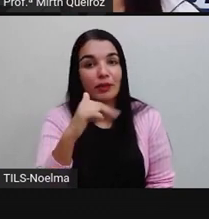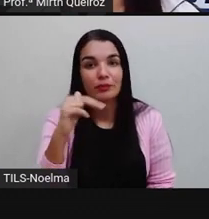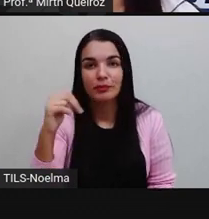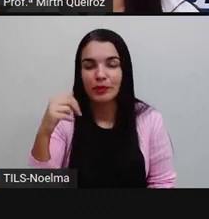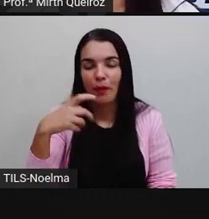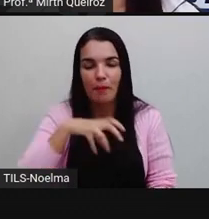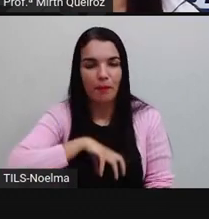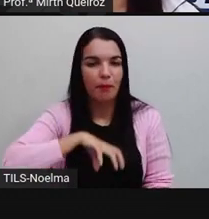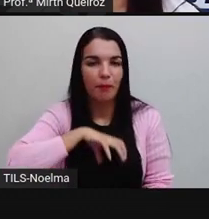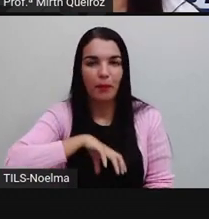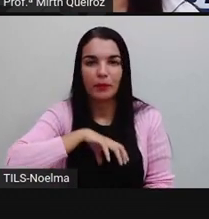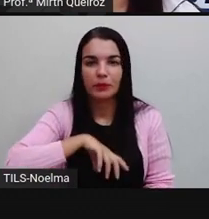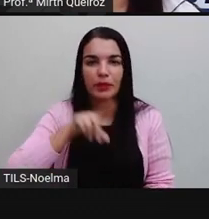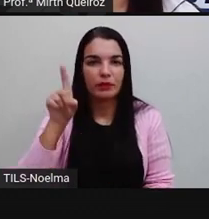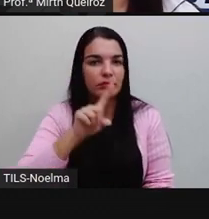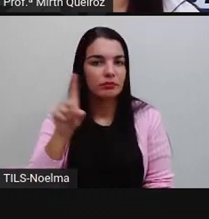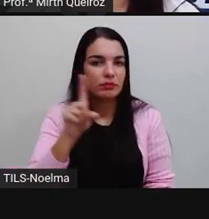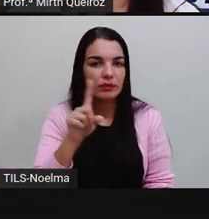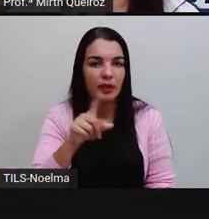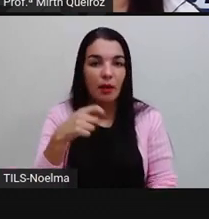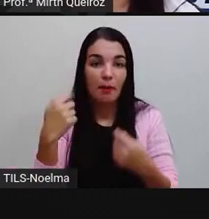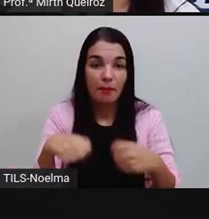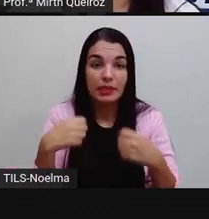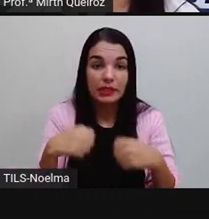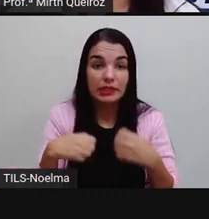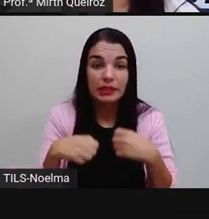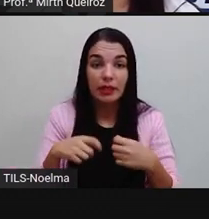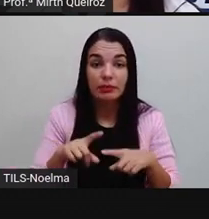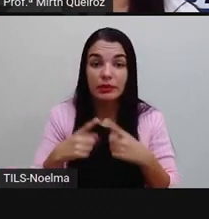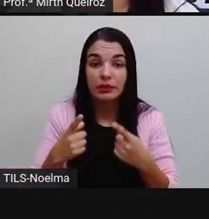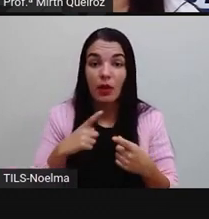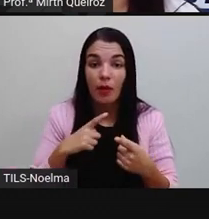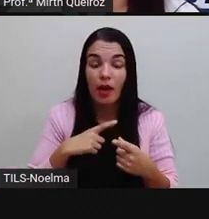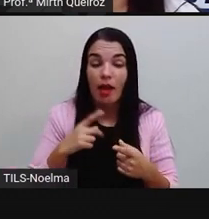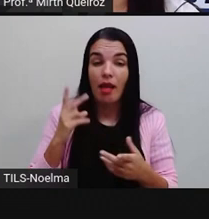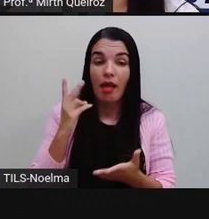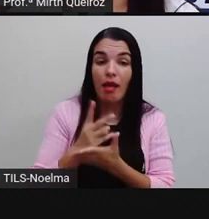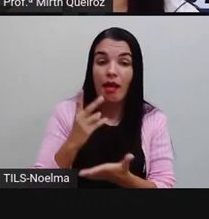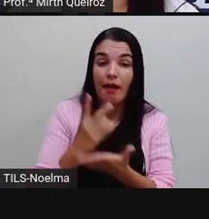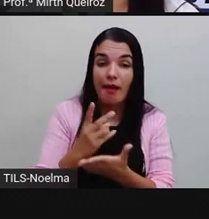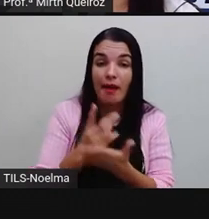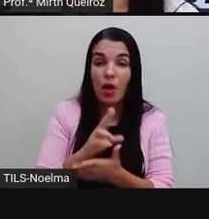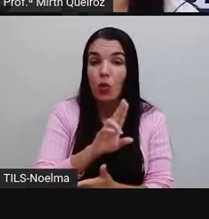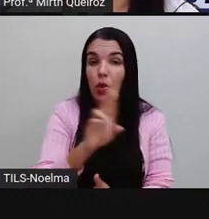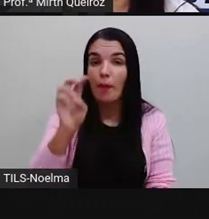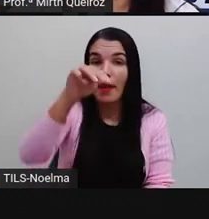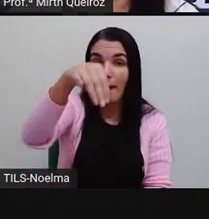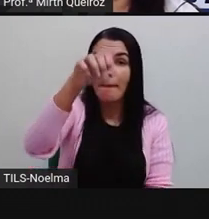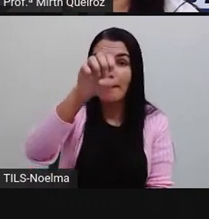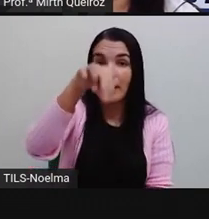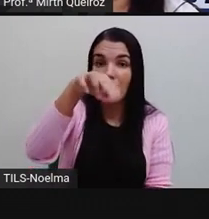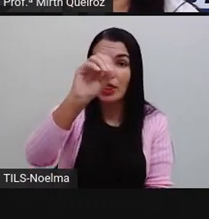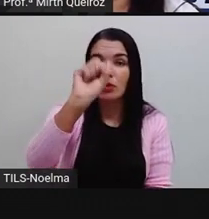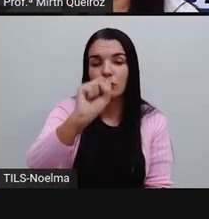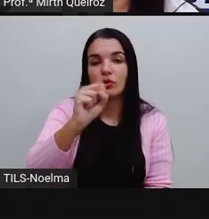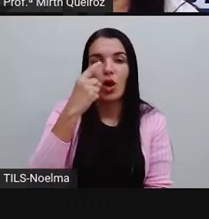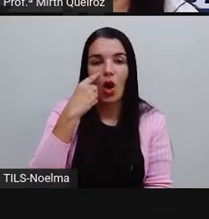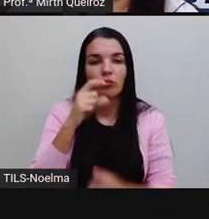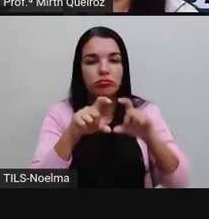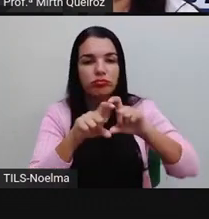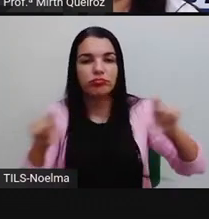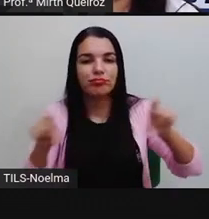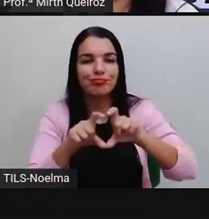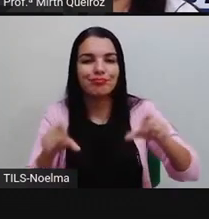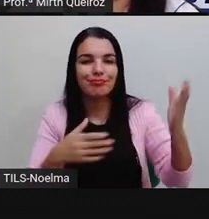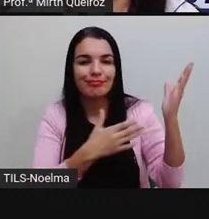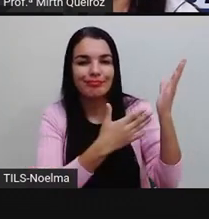no nosso português padrão. Devemos, então, em todas as situações, usar aí a palavra menos. Aí nós temos uma tirinha